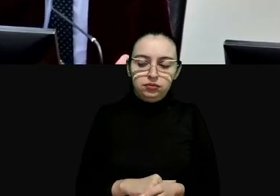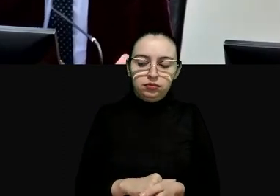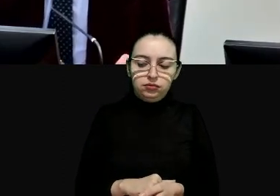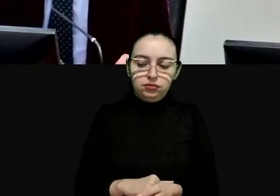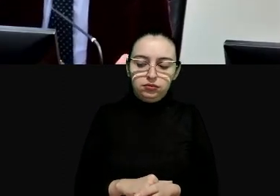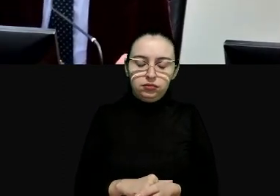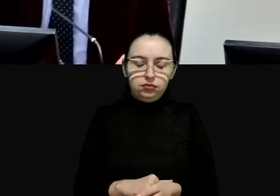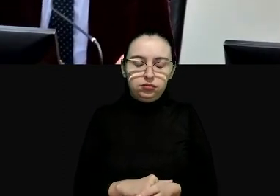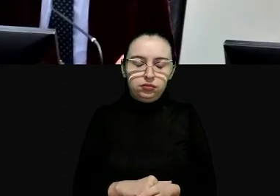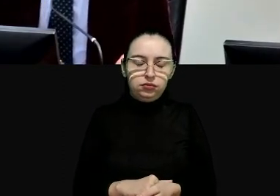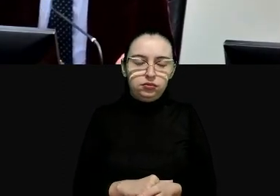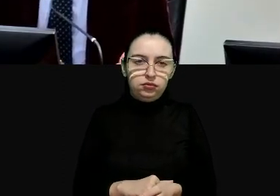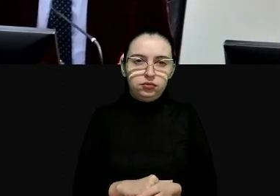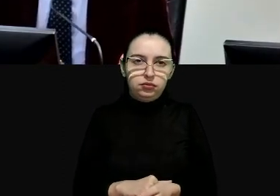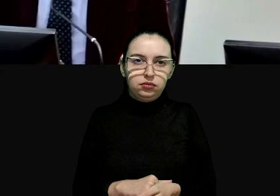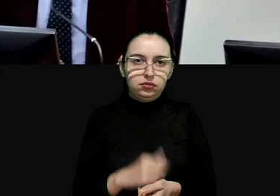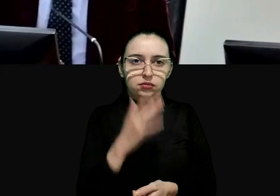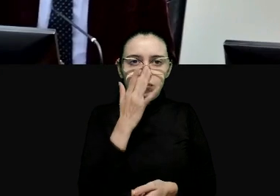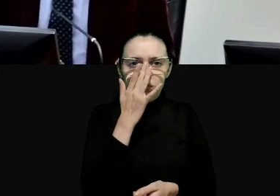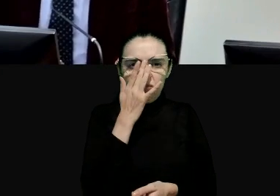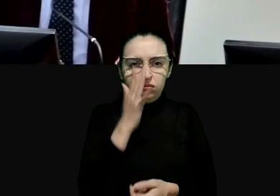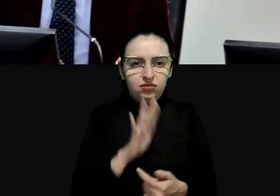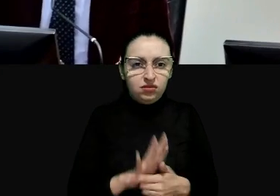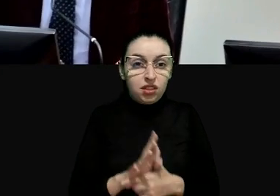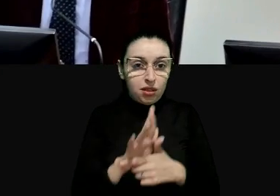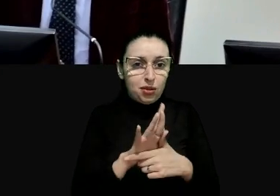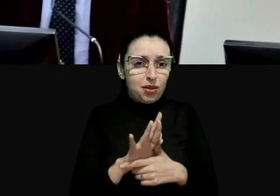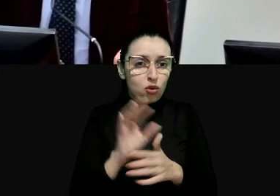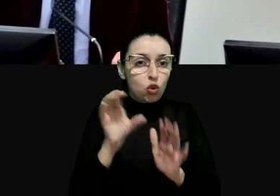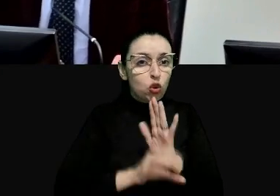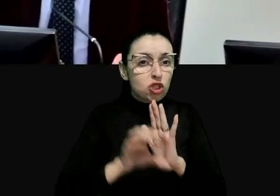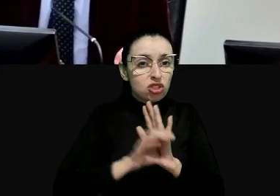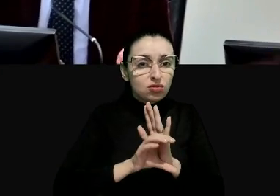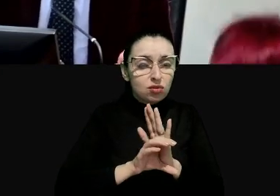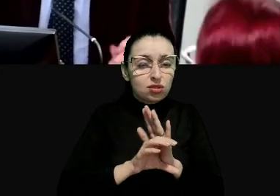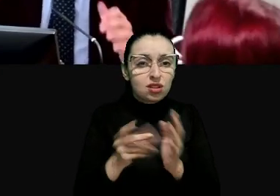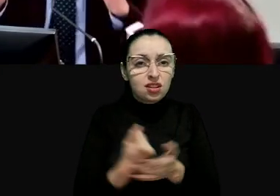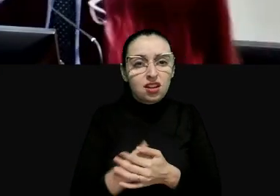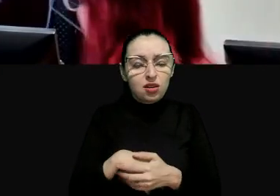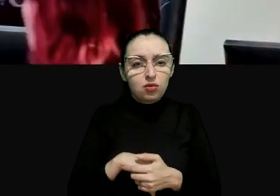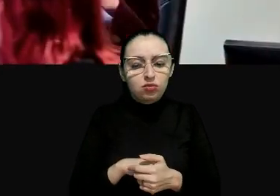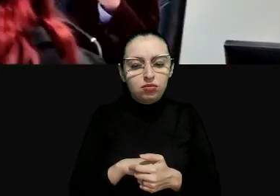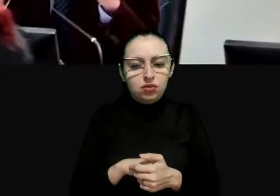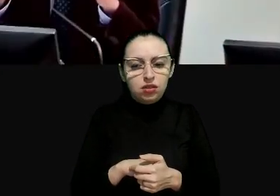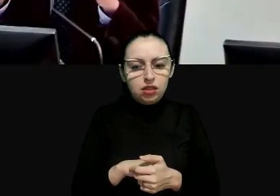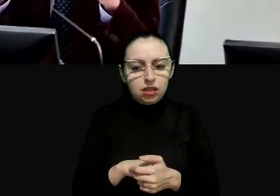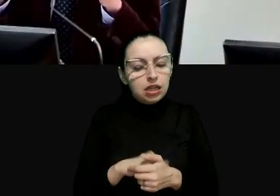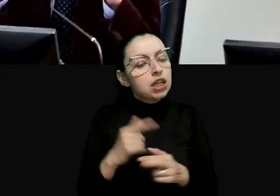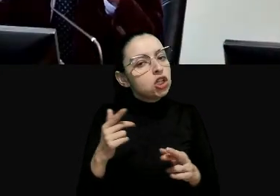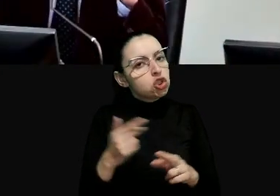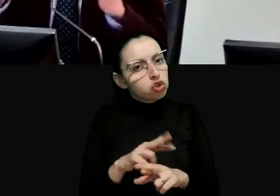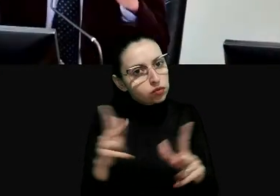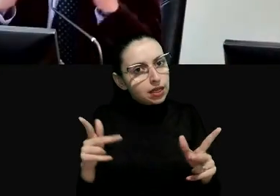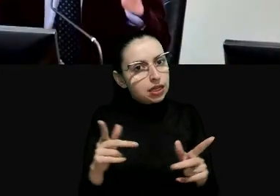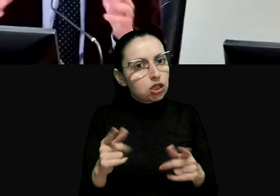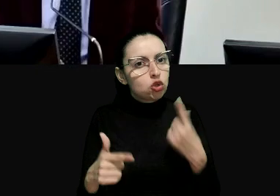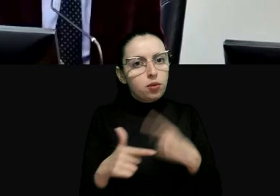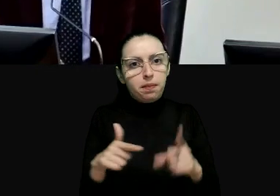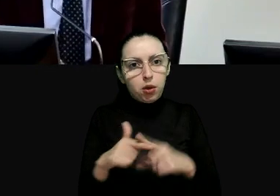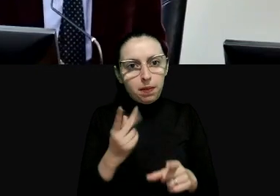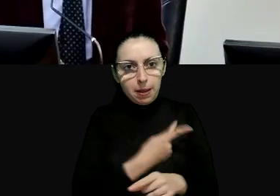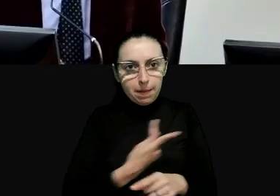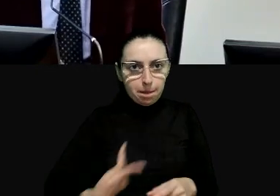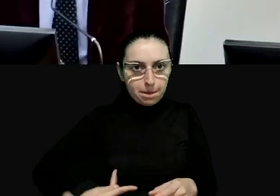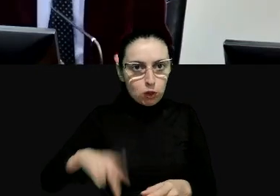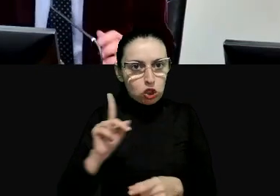o tribunal constitucional diz isto não é somente um problema